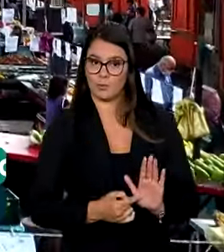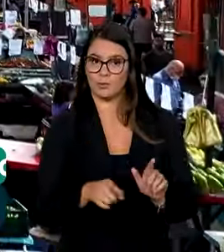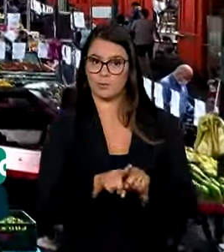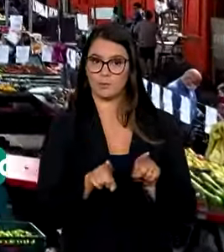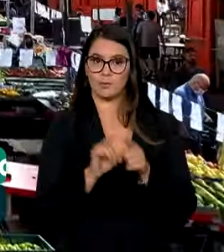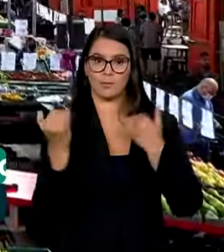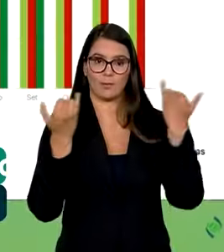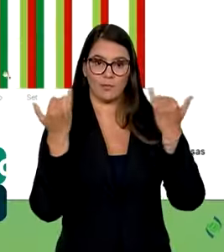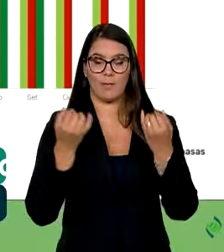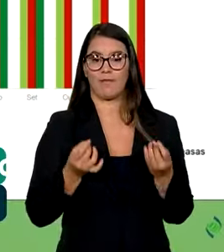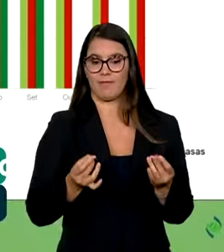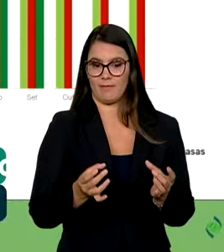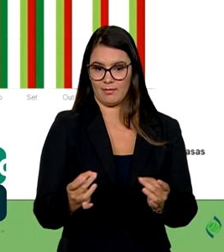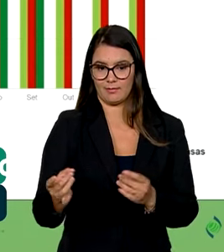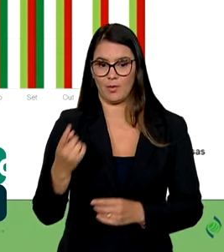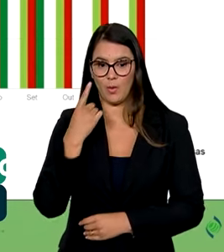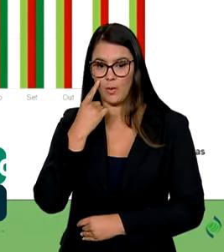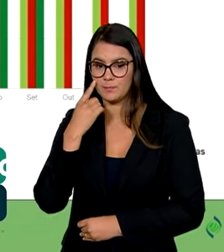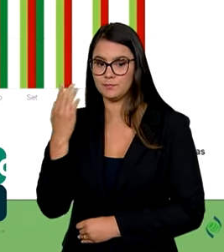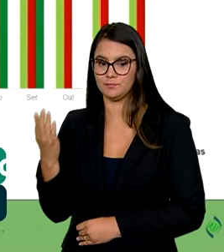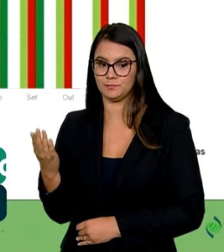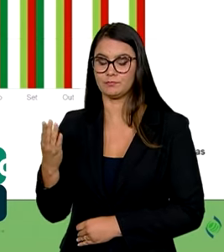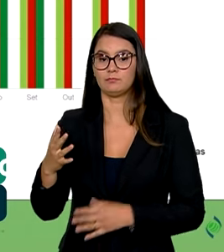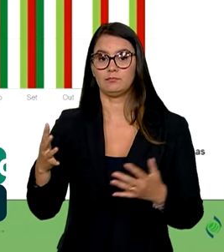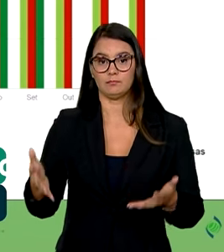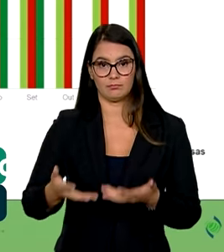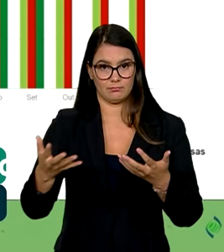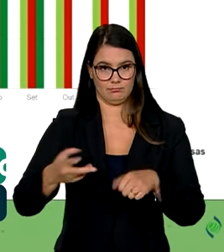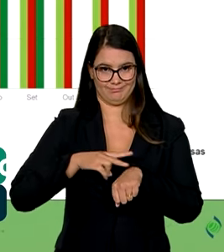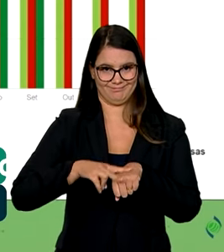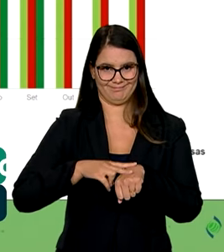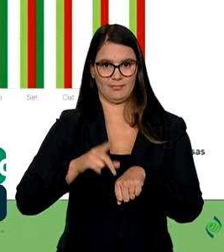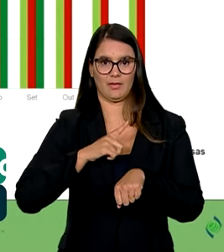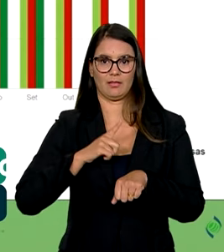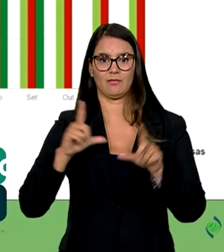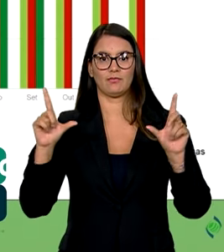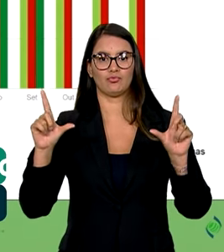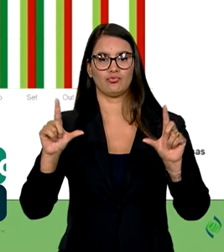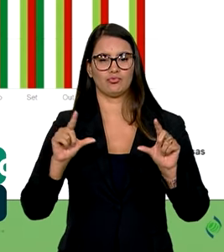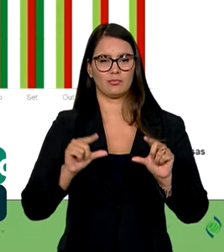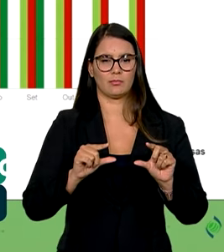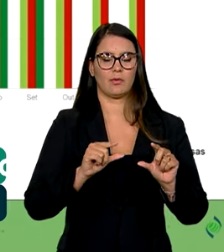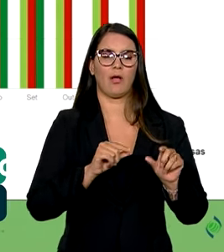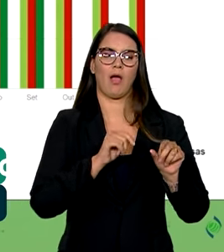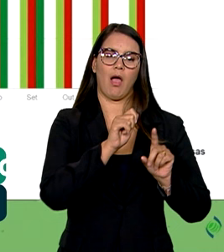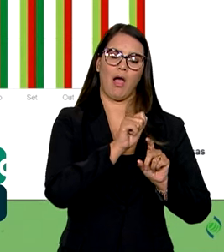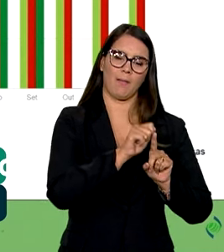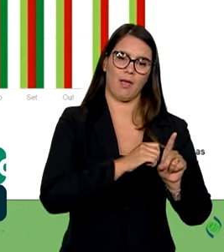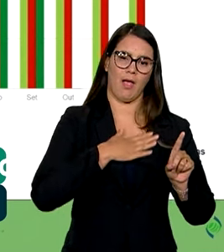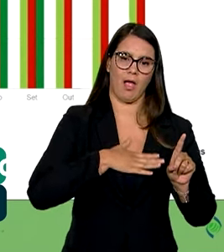de comercialização. Em relação à comercialização das hortaliças, nós tivemos uma queda de agosto para setembro de